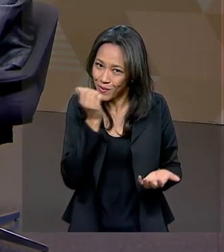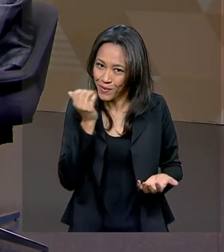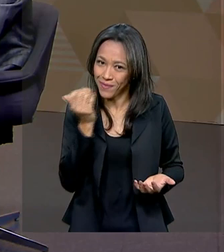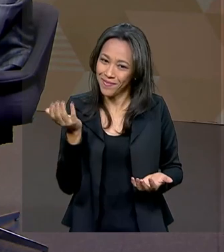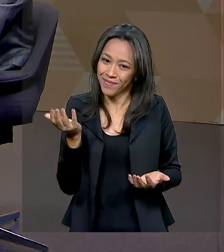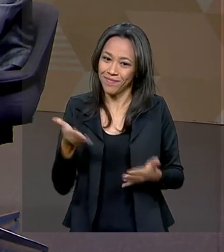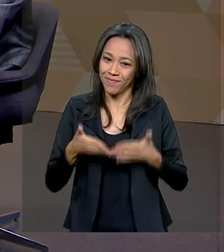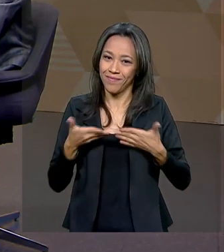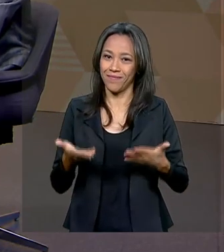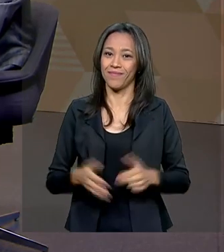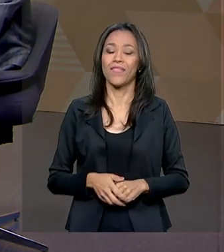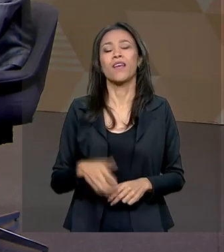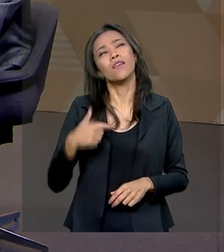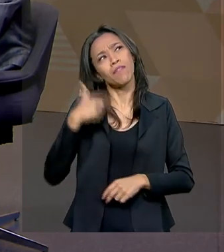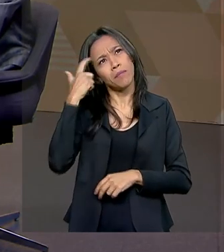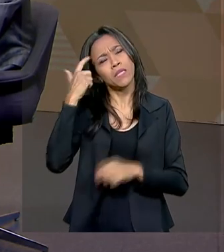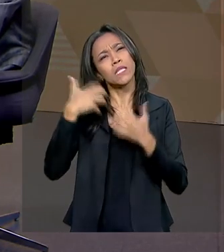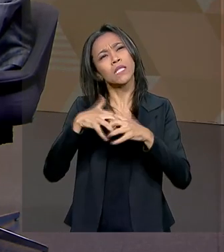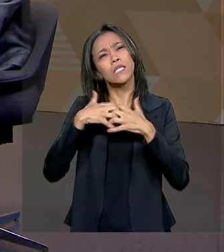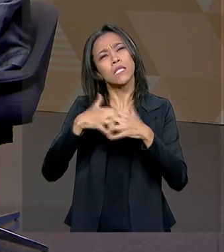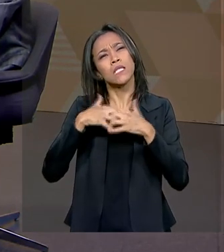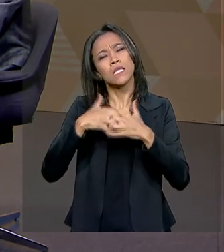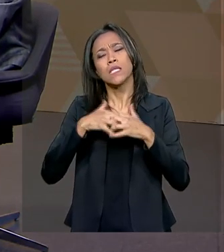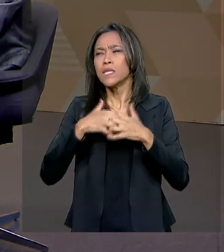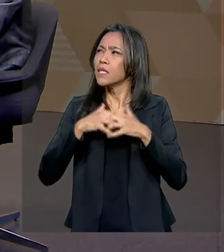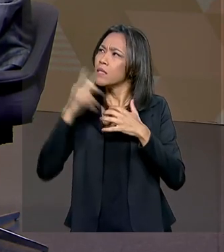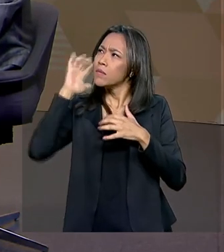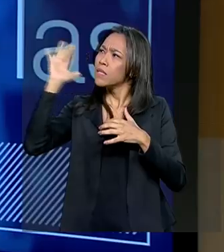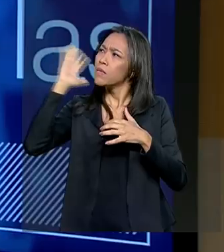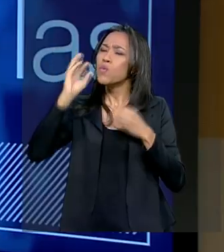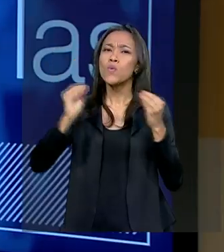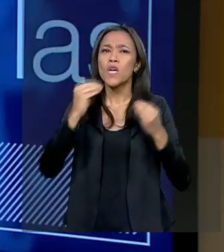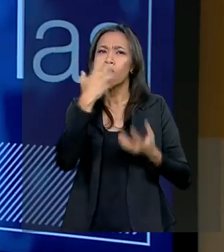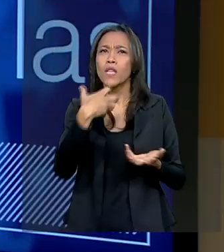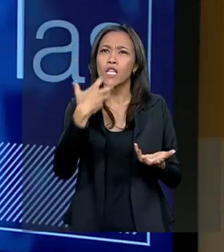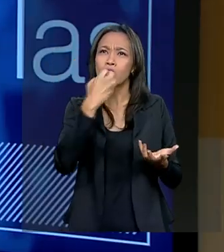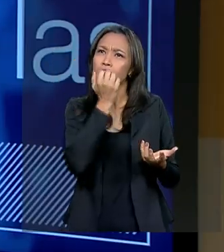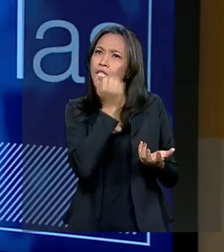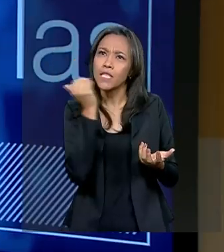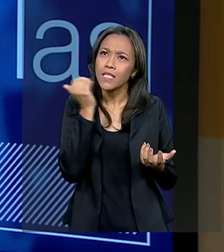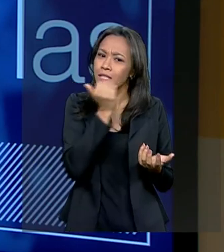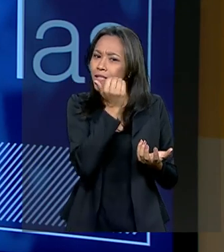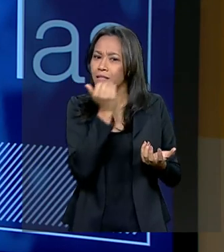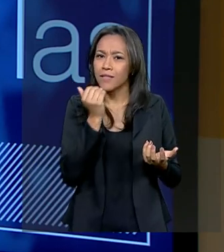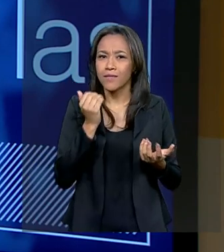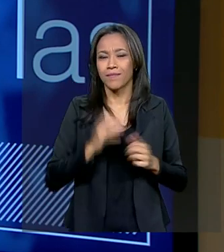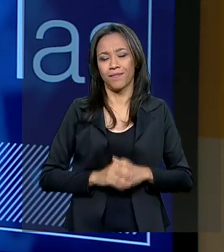Olha, estava pensando o que ia tocar hoje. Estava assim pensando, pensando... Deixa eu ver o que que vai sair daqui.